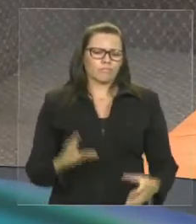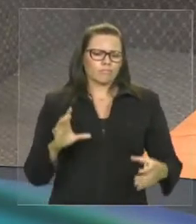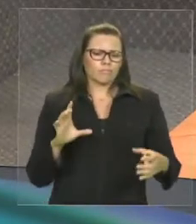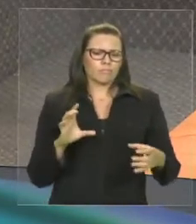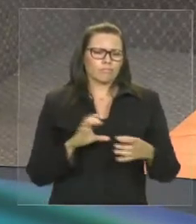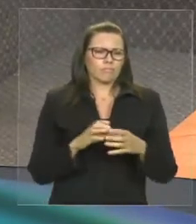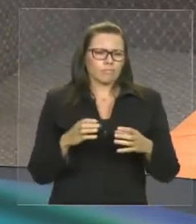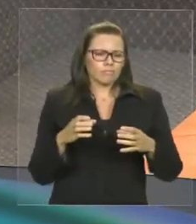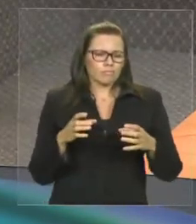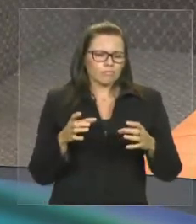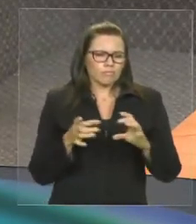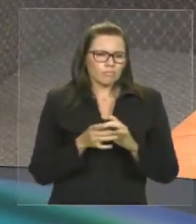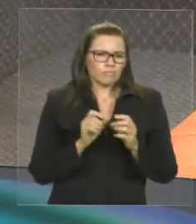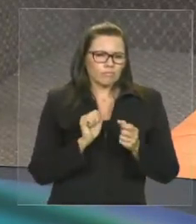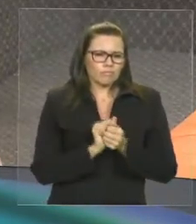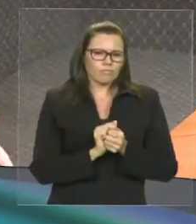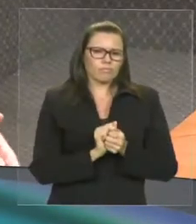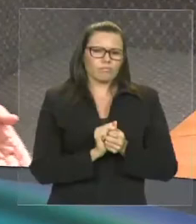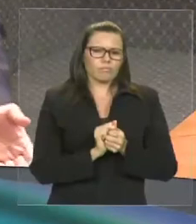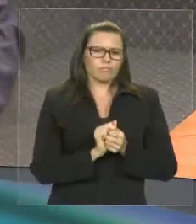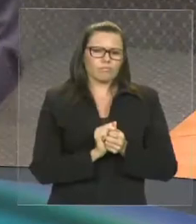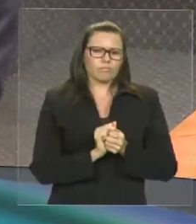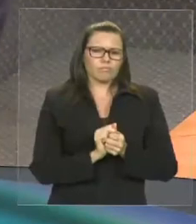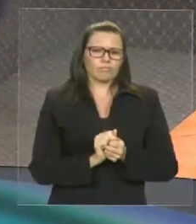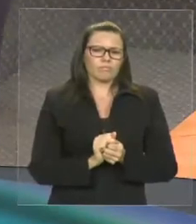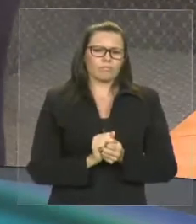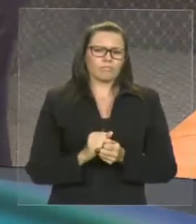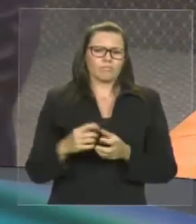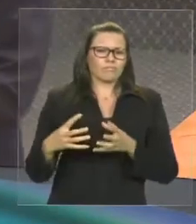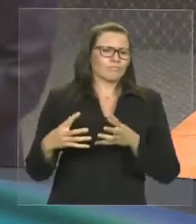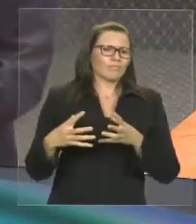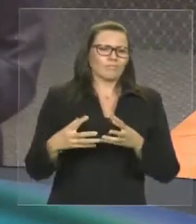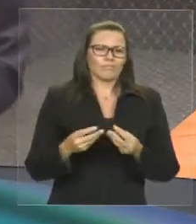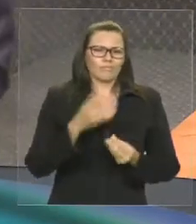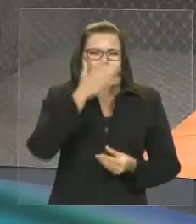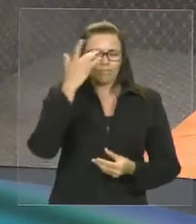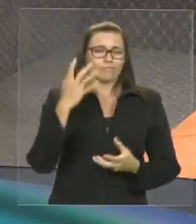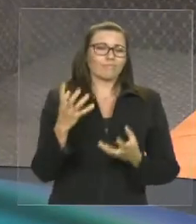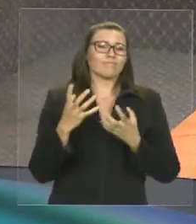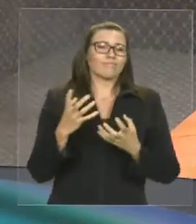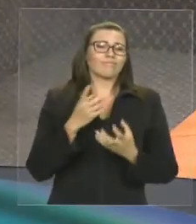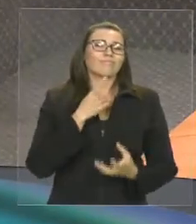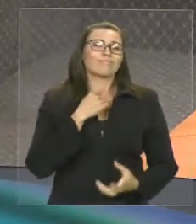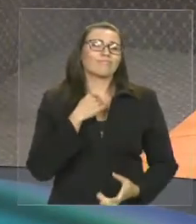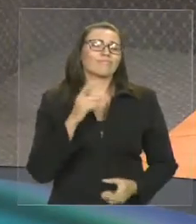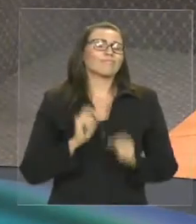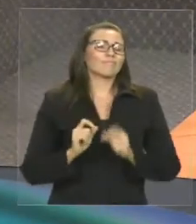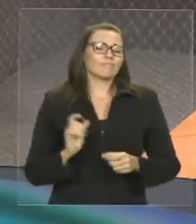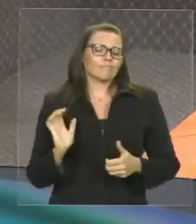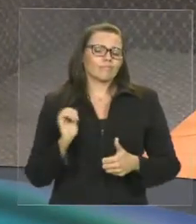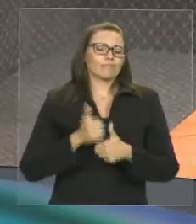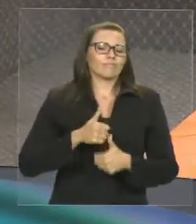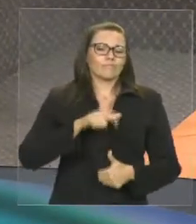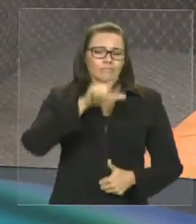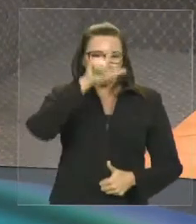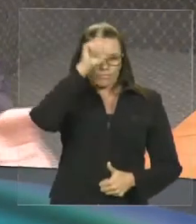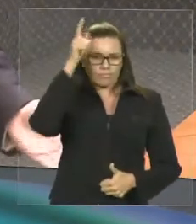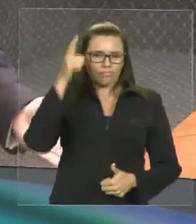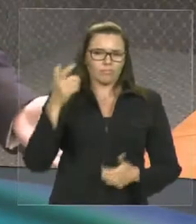porque todo mundo quer ser líder, e aí quer determinar quem é que o governo vai escolher para líder do governo? O governador?